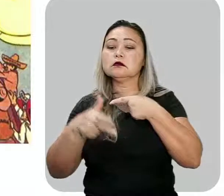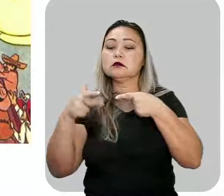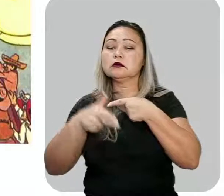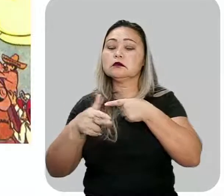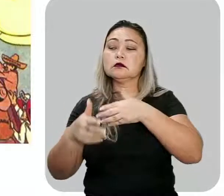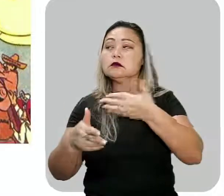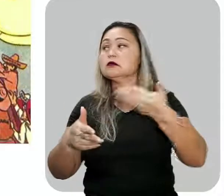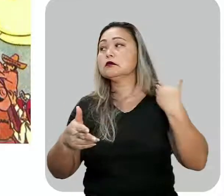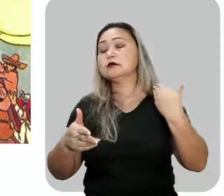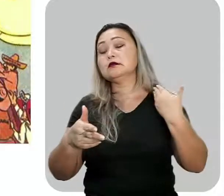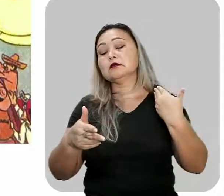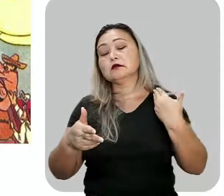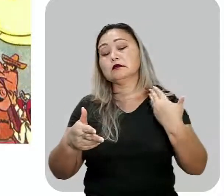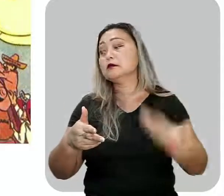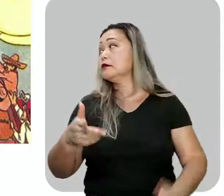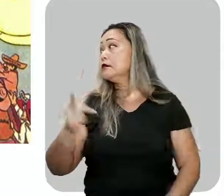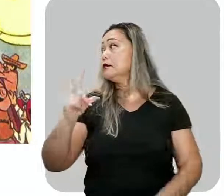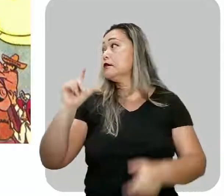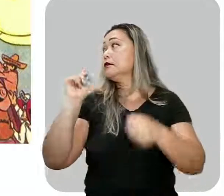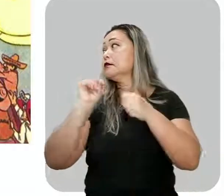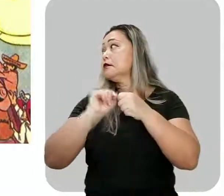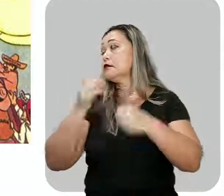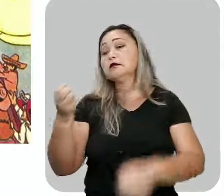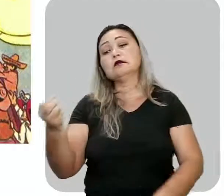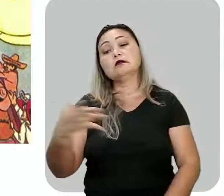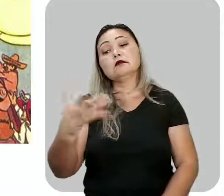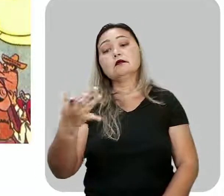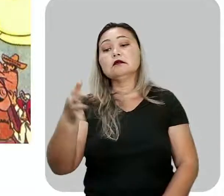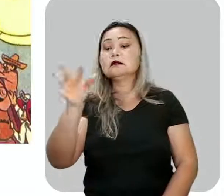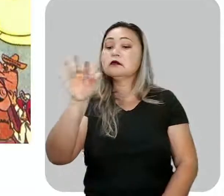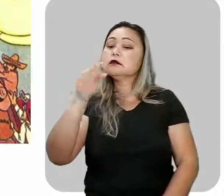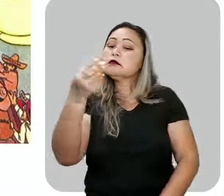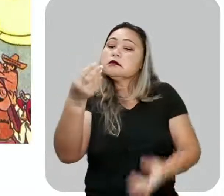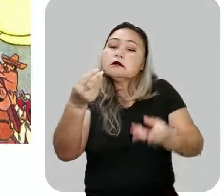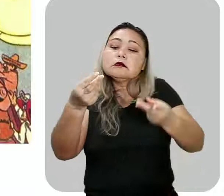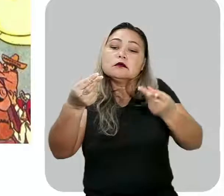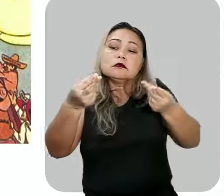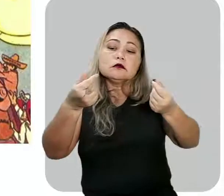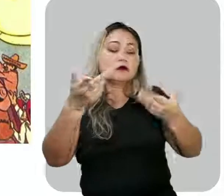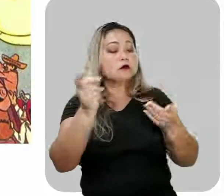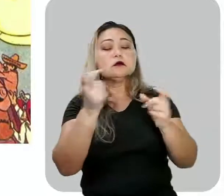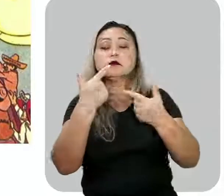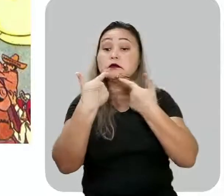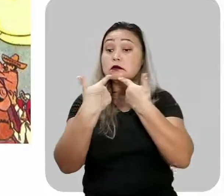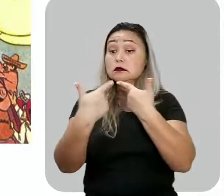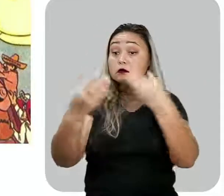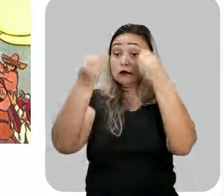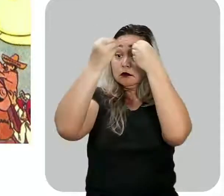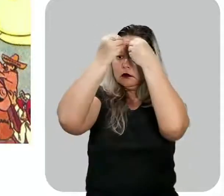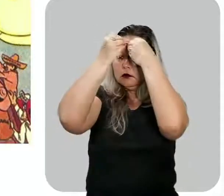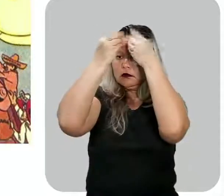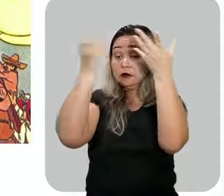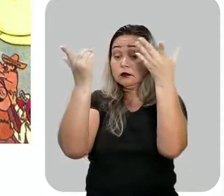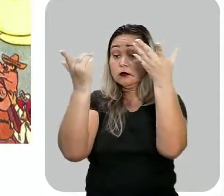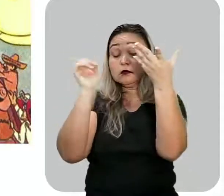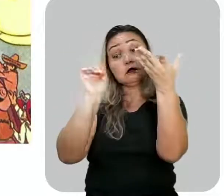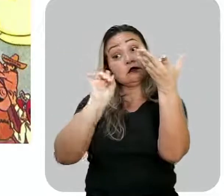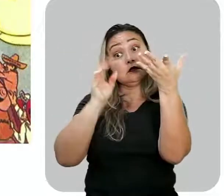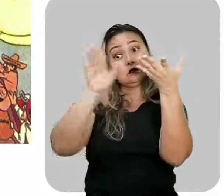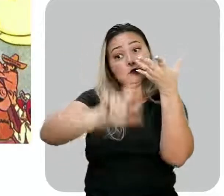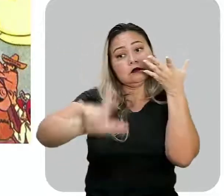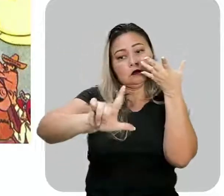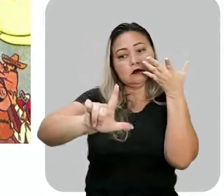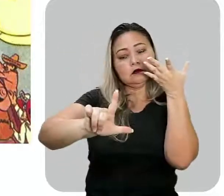ruptura, trazendo essa nova, esse novo estilo, tá? Tanto na linguagem e aí não só na